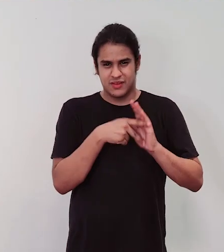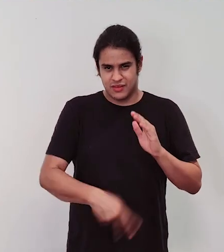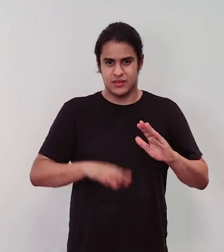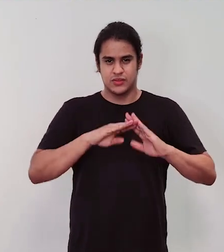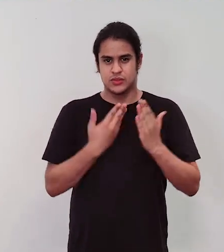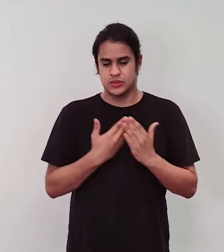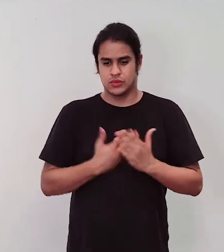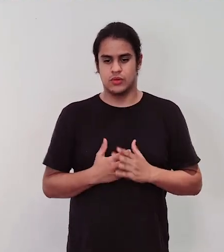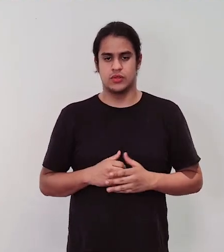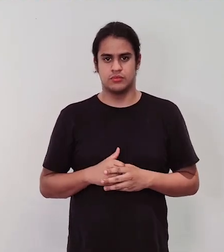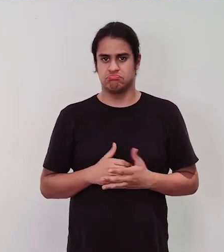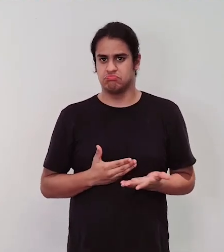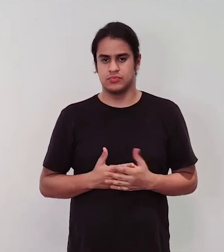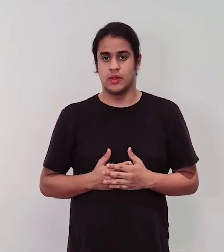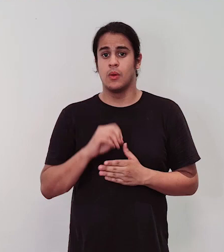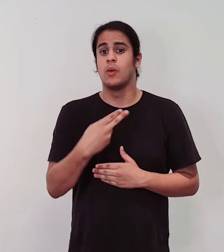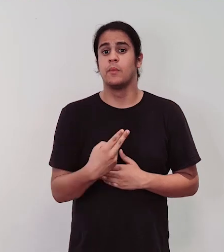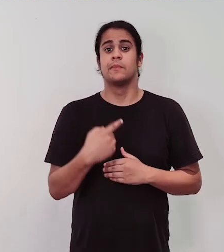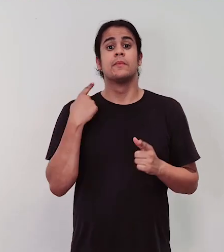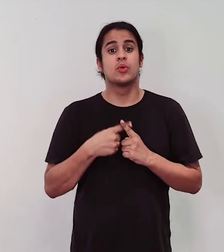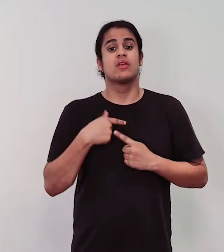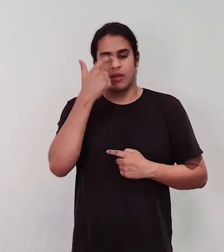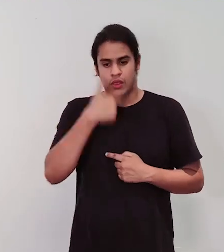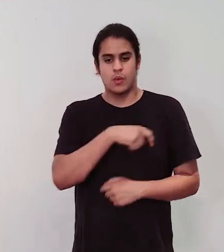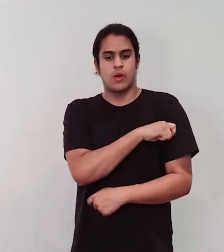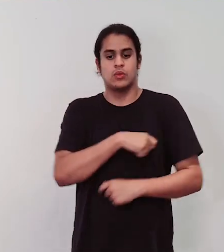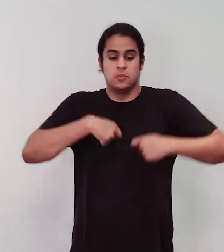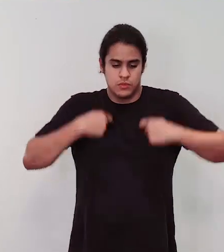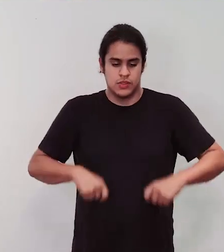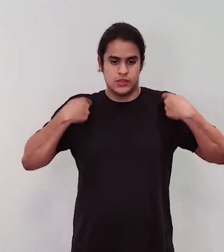ou ainda porquê que estudantes usam uniforme e professoras e professores não.